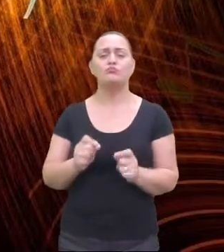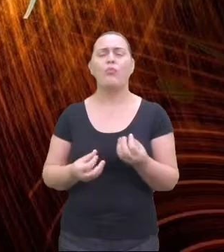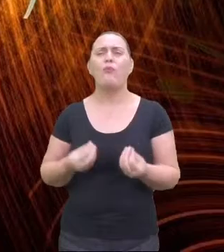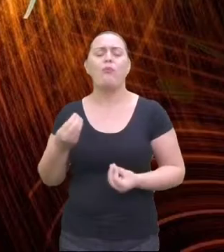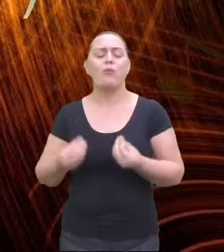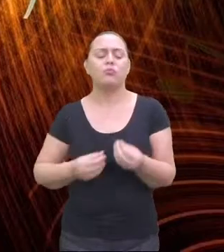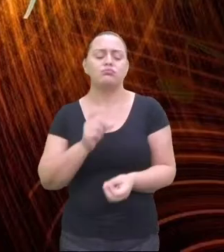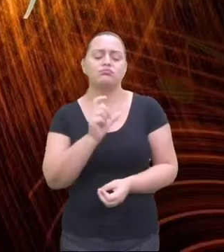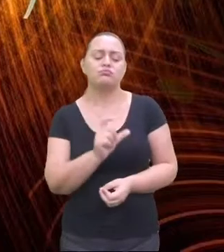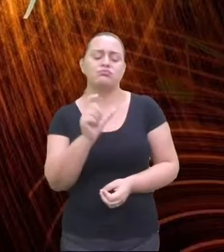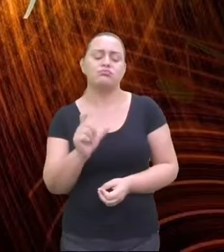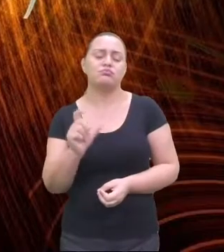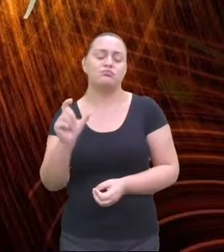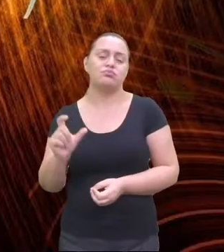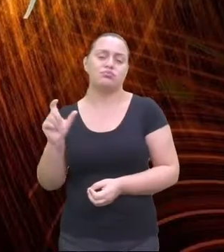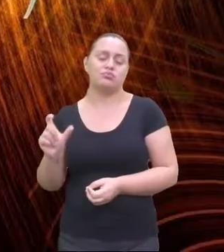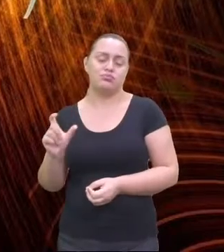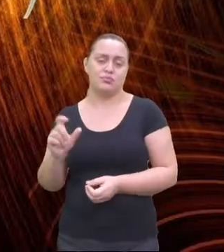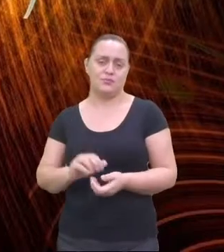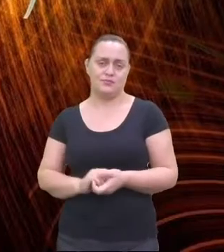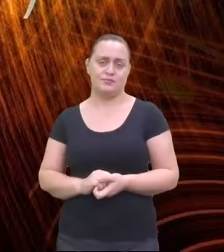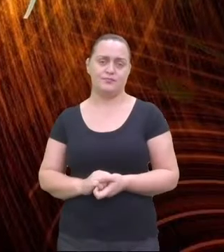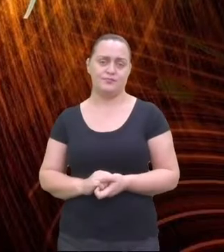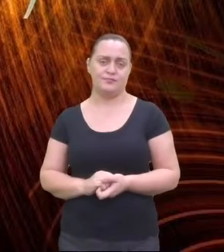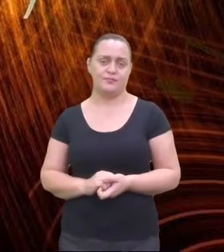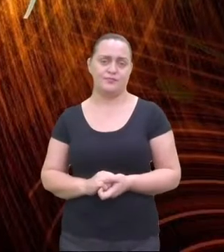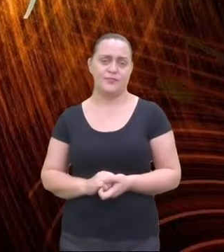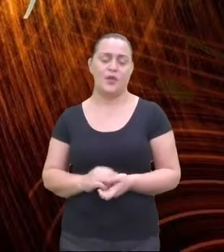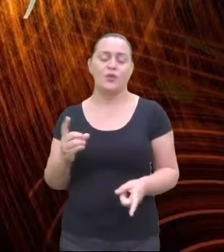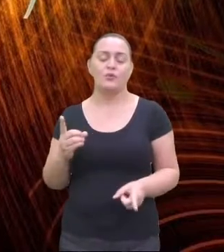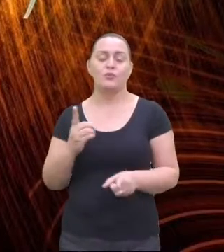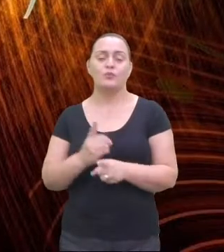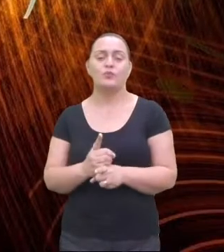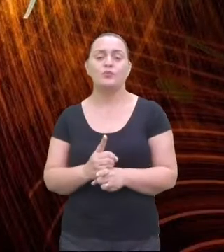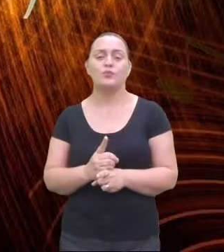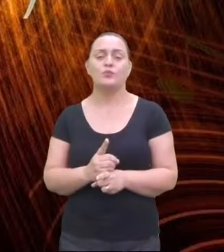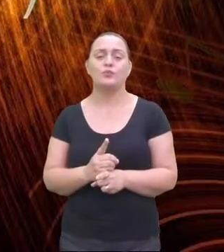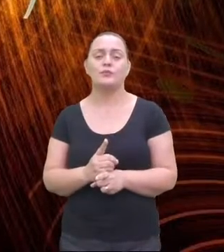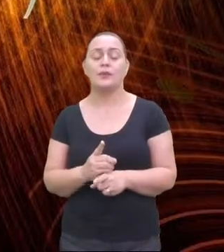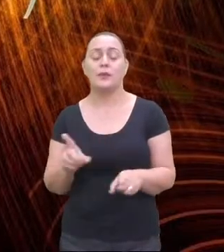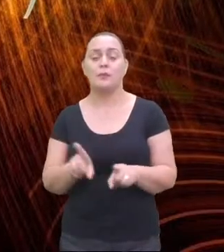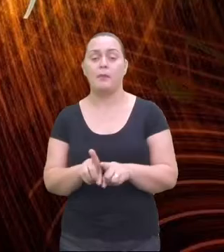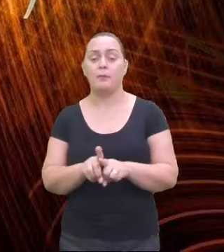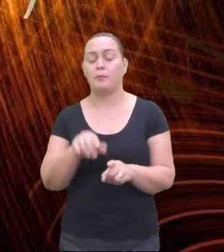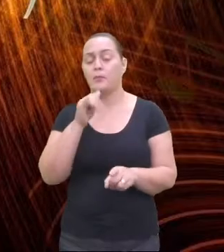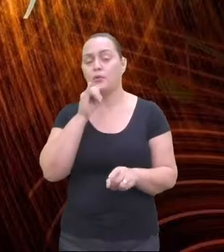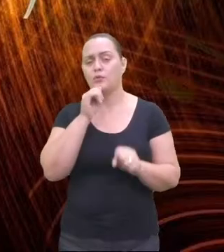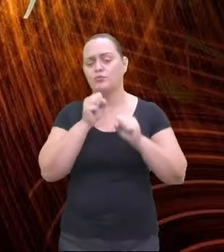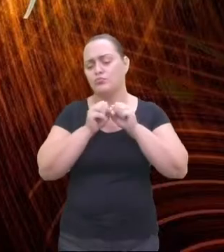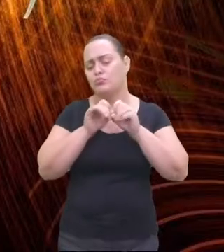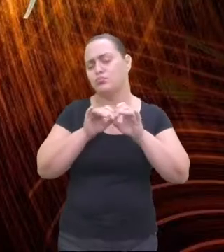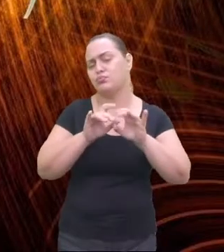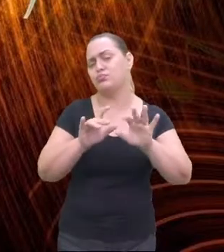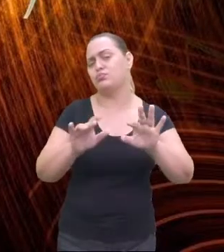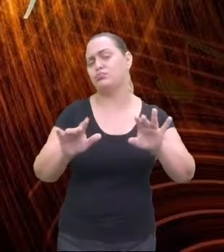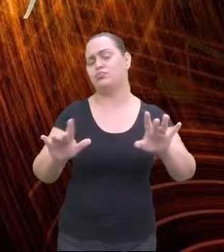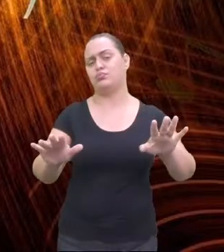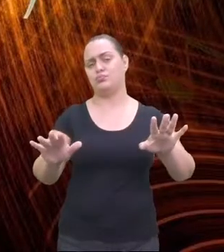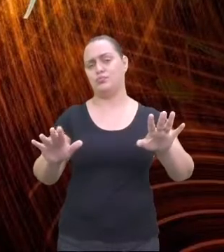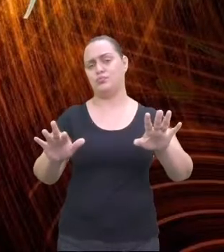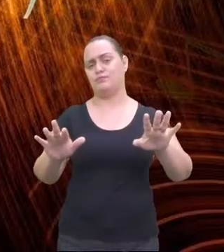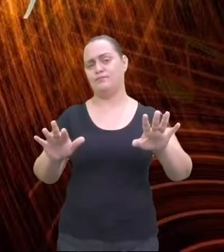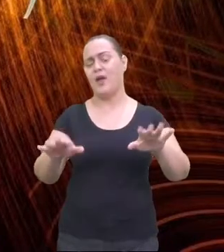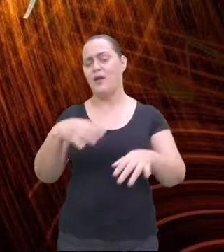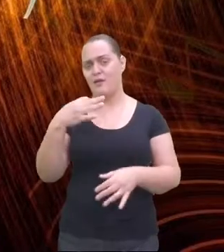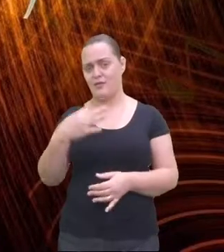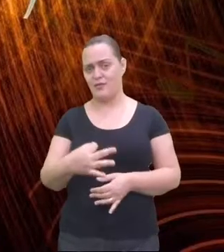encontraram ecos, isso mesmo, em boa parte da sociedade. Na época, sob o regime militar,